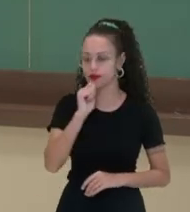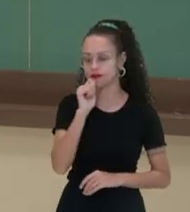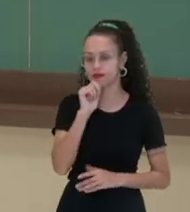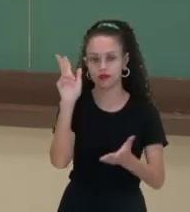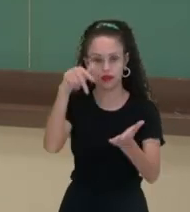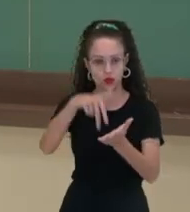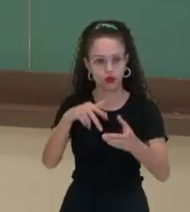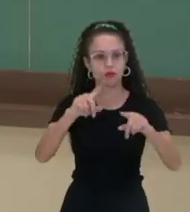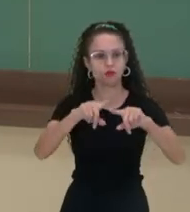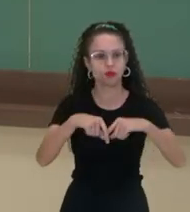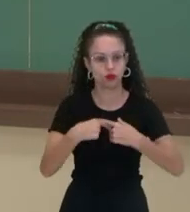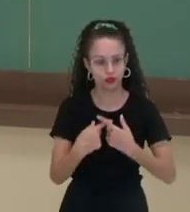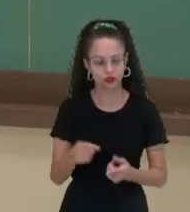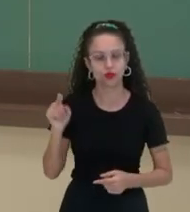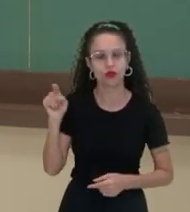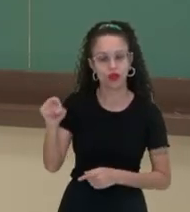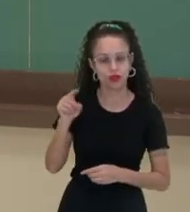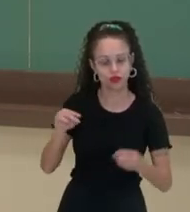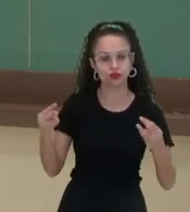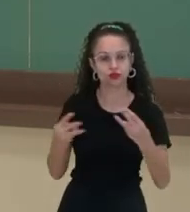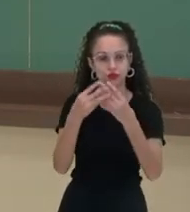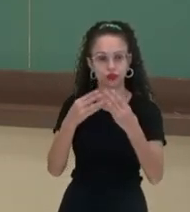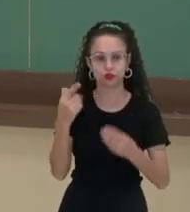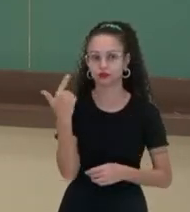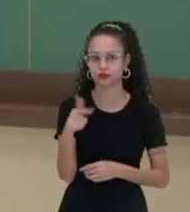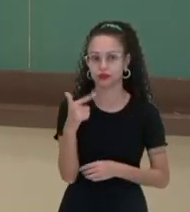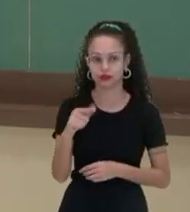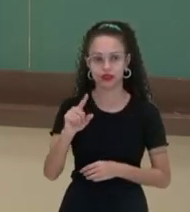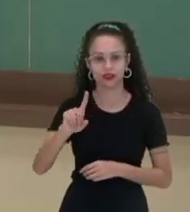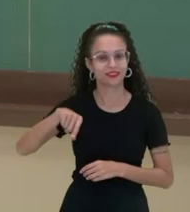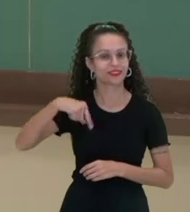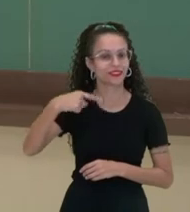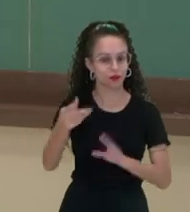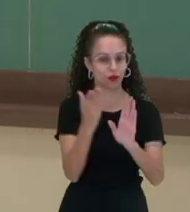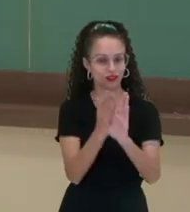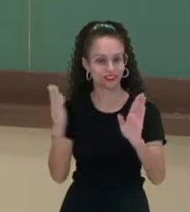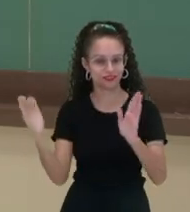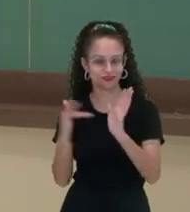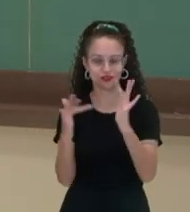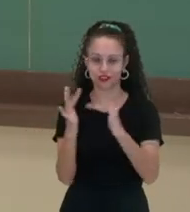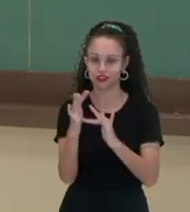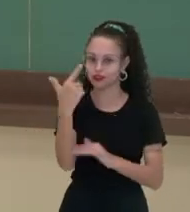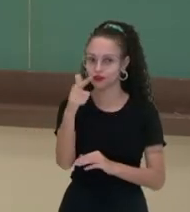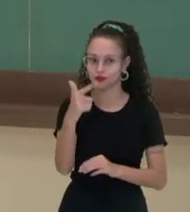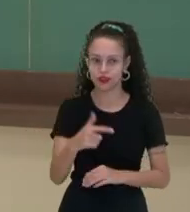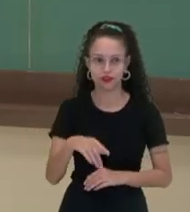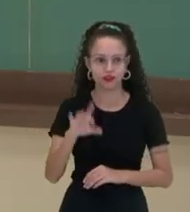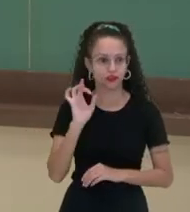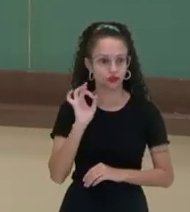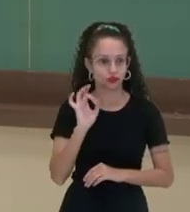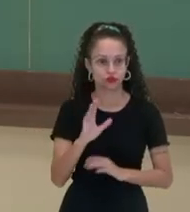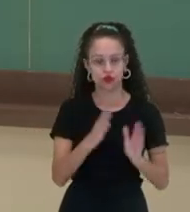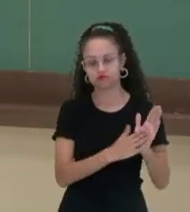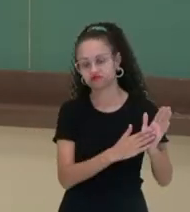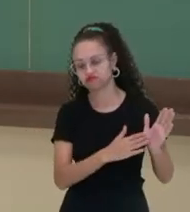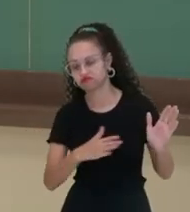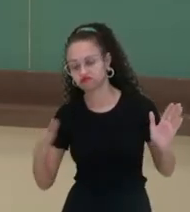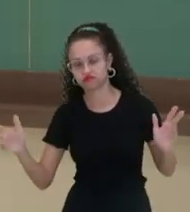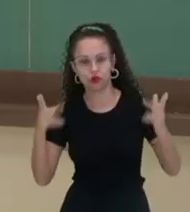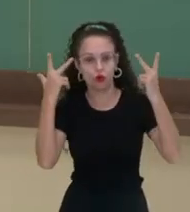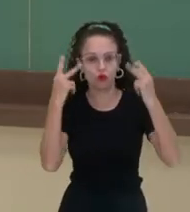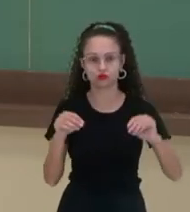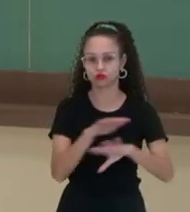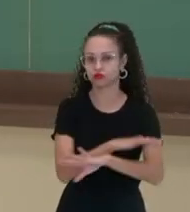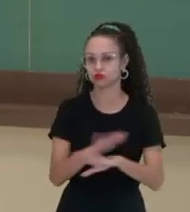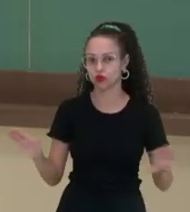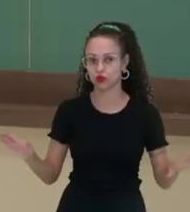Então, por isso, para eles, não existe depois de Cristo. No calendário judaico, existe a Era Comum, só isso.